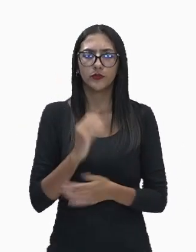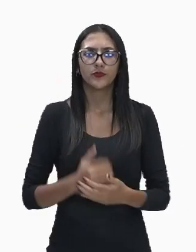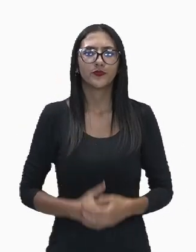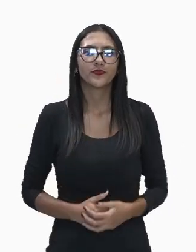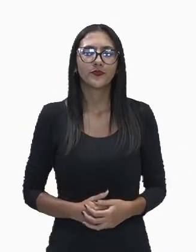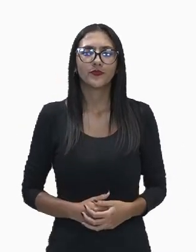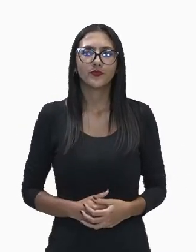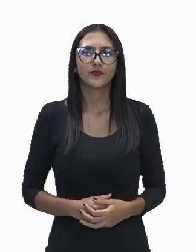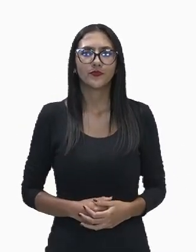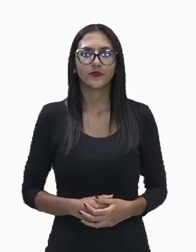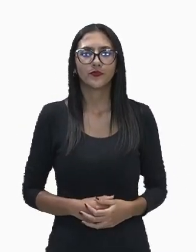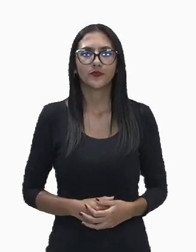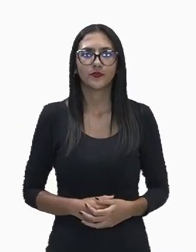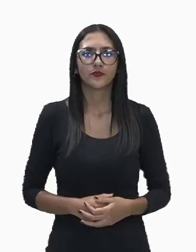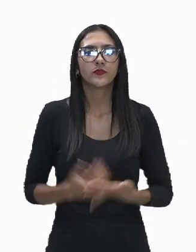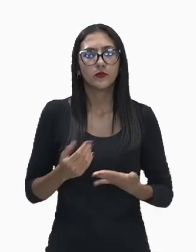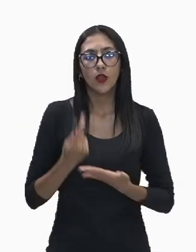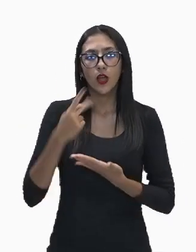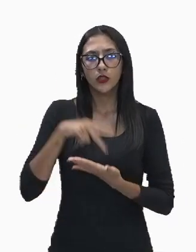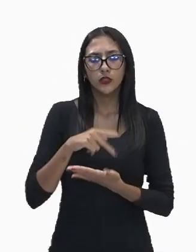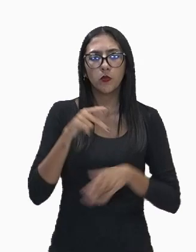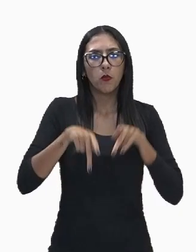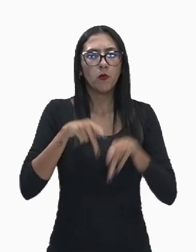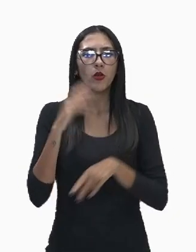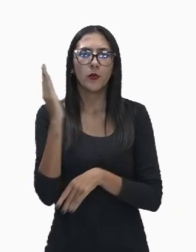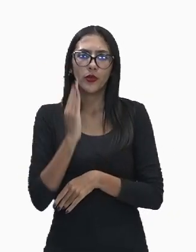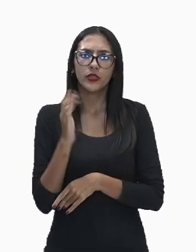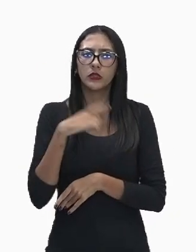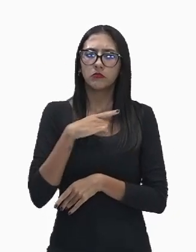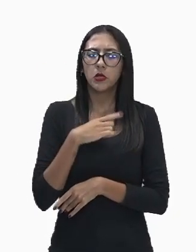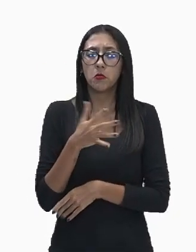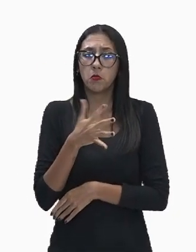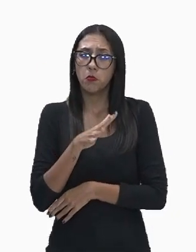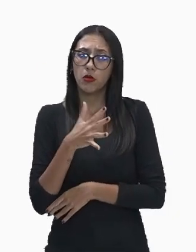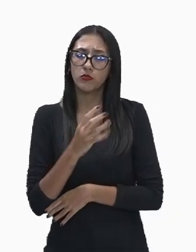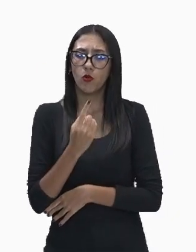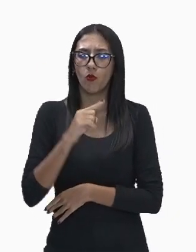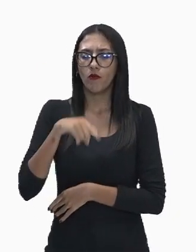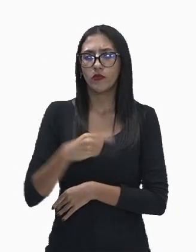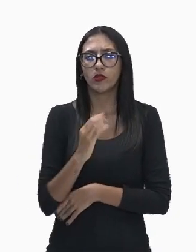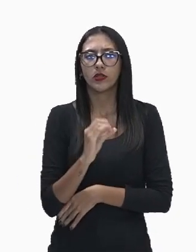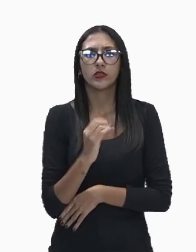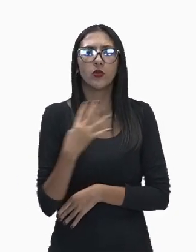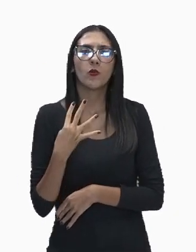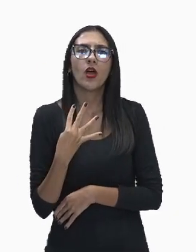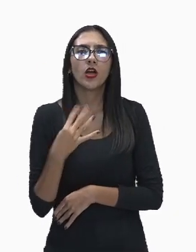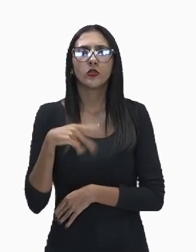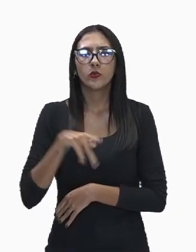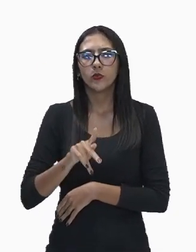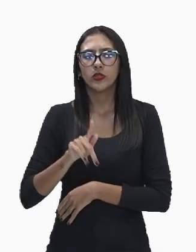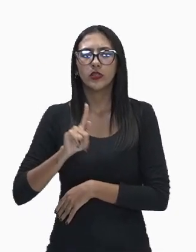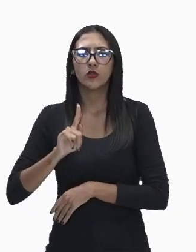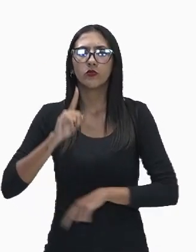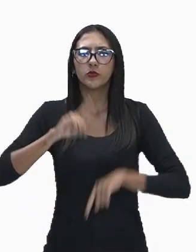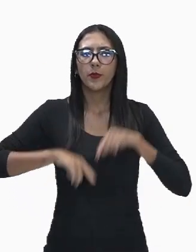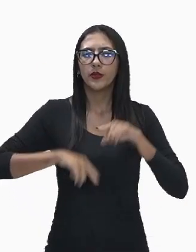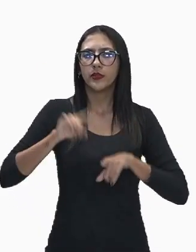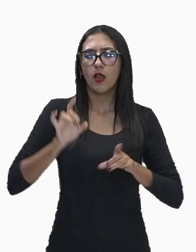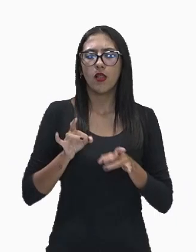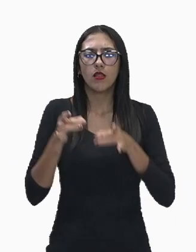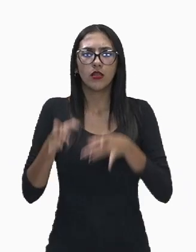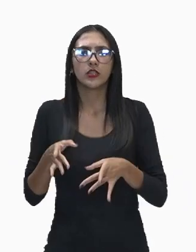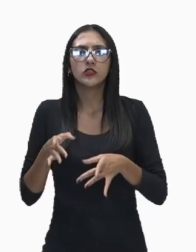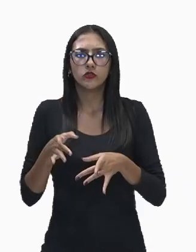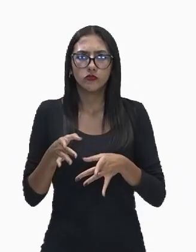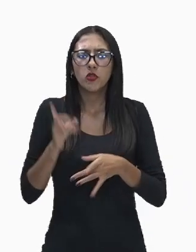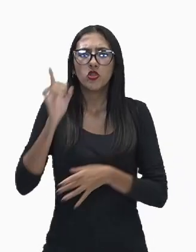só, estima-se que o brasileiro tenha gerado uma média de 1,04 quilos de resíduos sólidos urbanos por